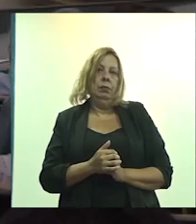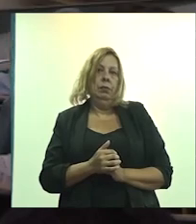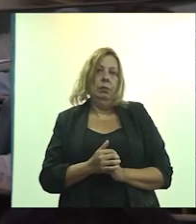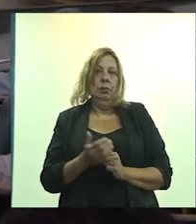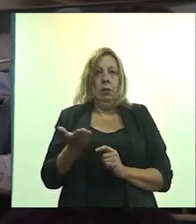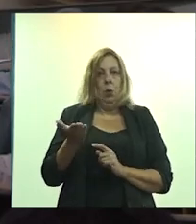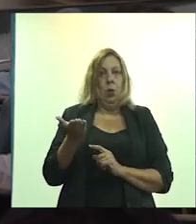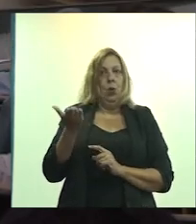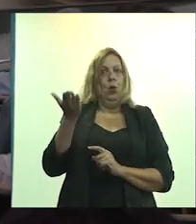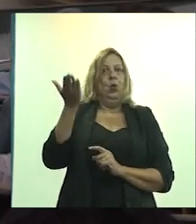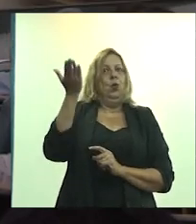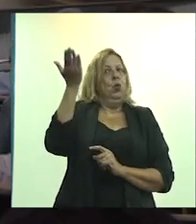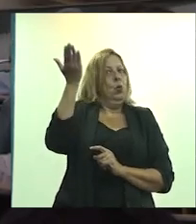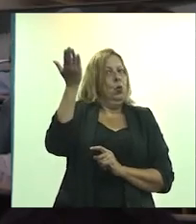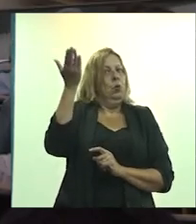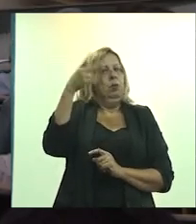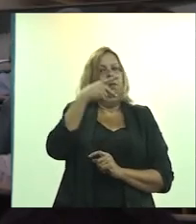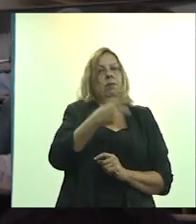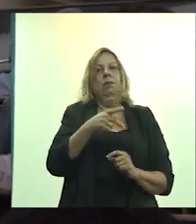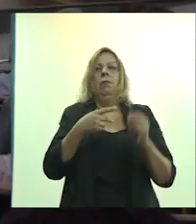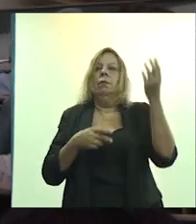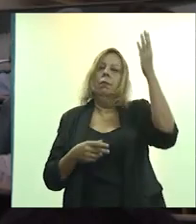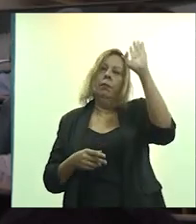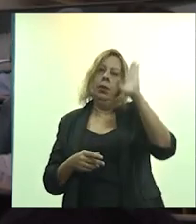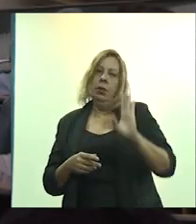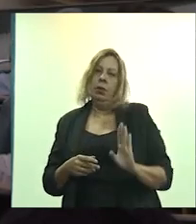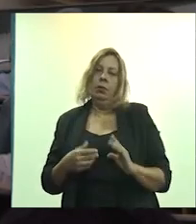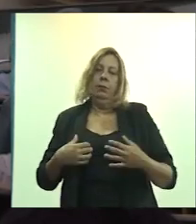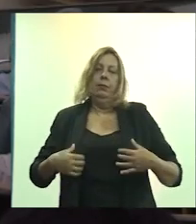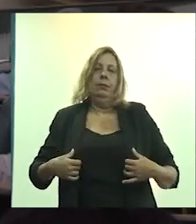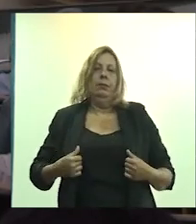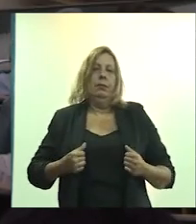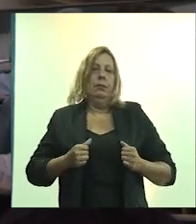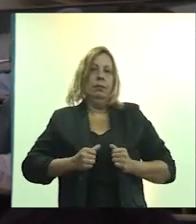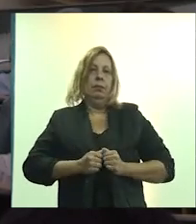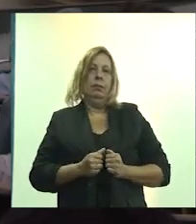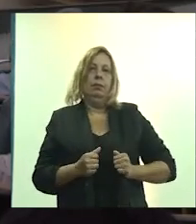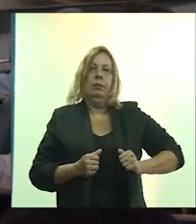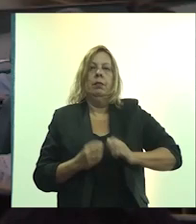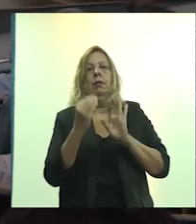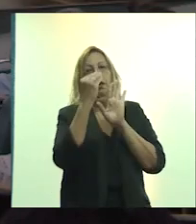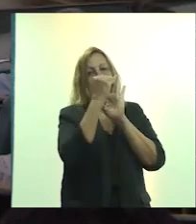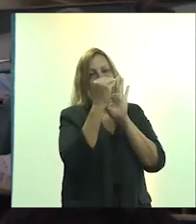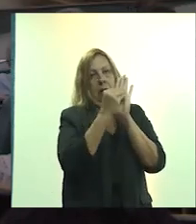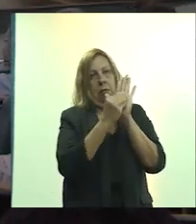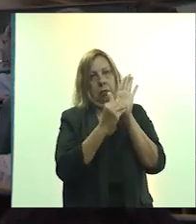acima do que é no Brasil. Então, também aqui são alguns dados,